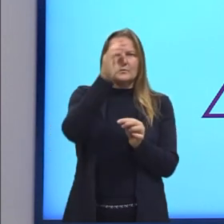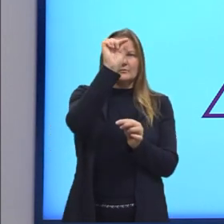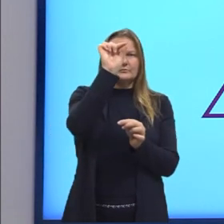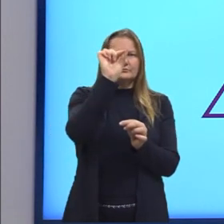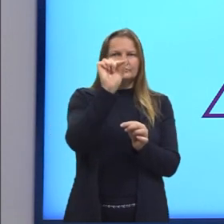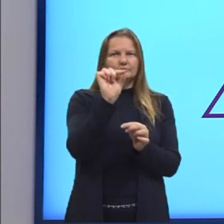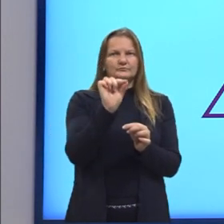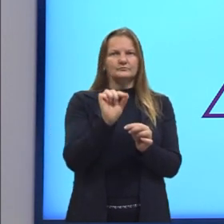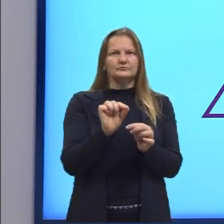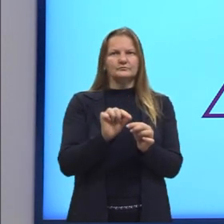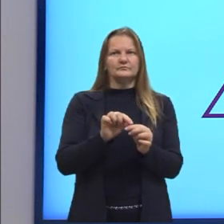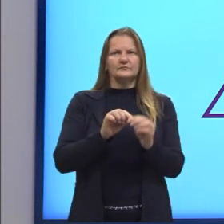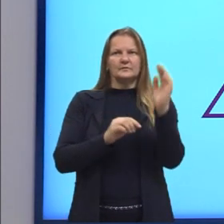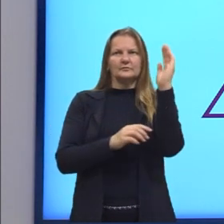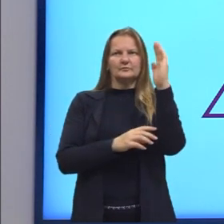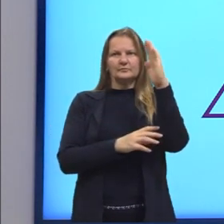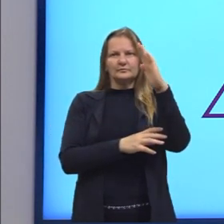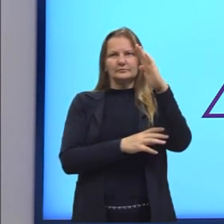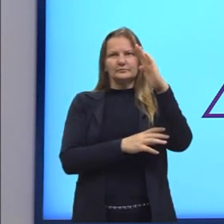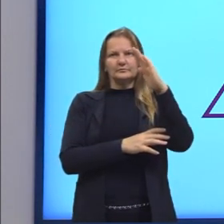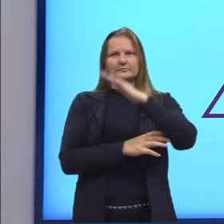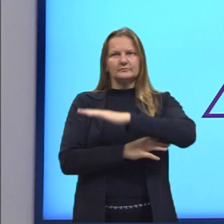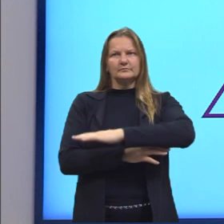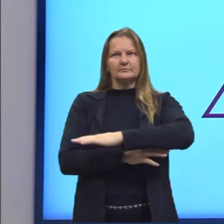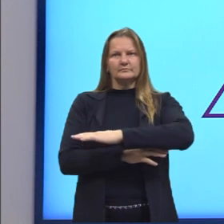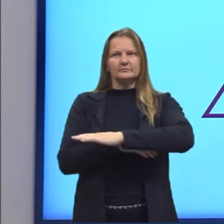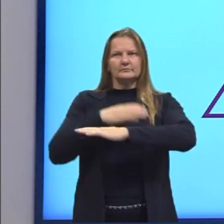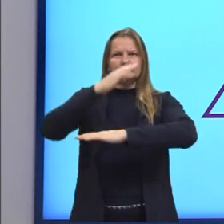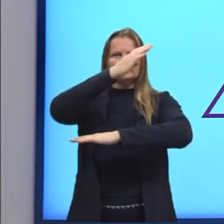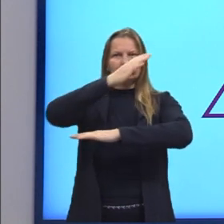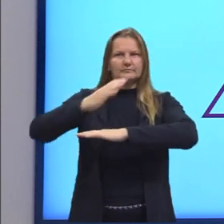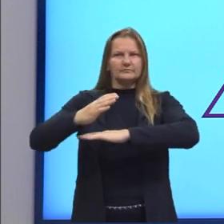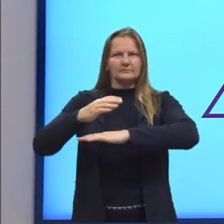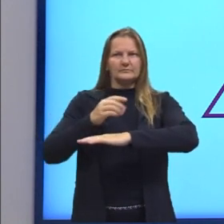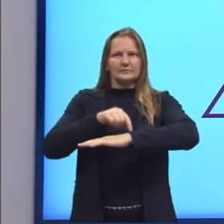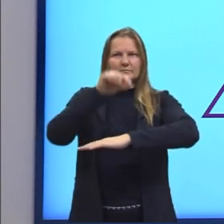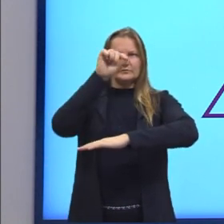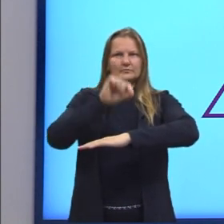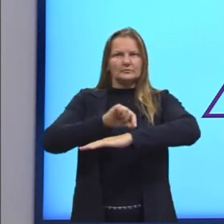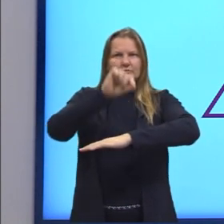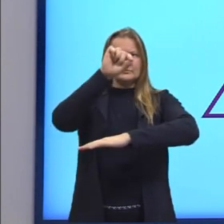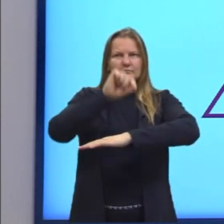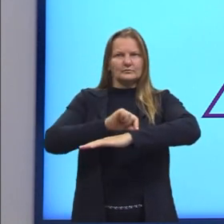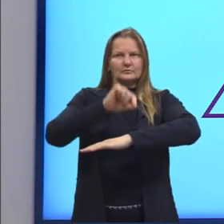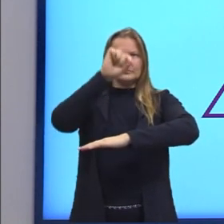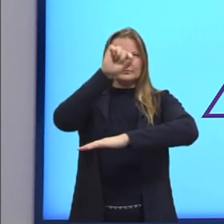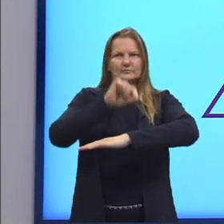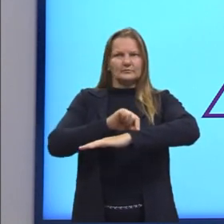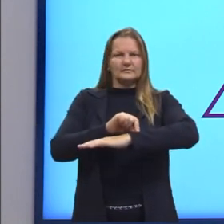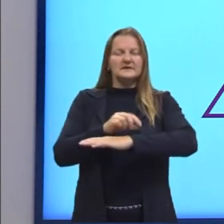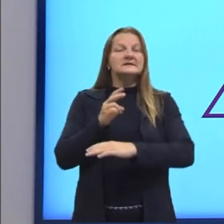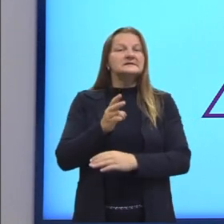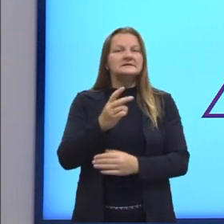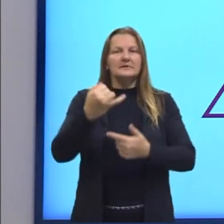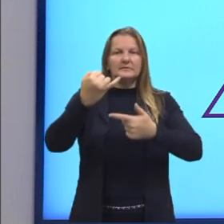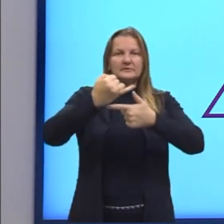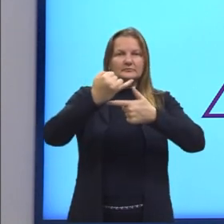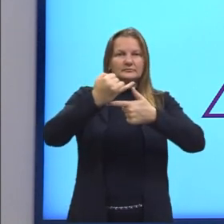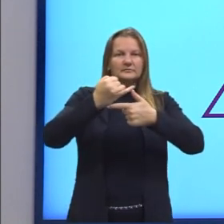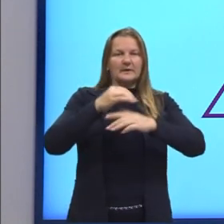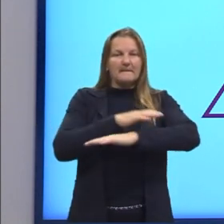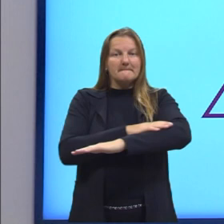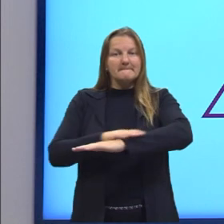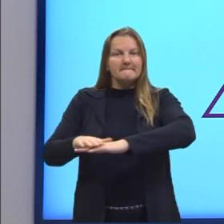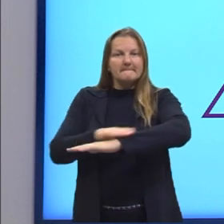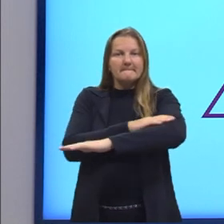a altura, marquei o ângulo de 90 graus, lembrando sempre que a altura é perpendicular, ali a base.